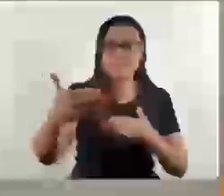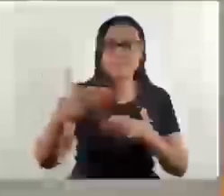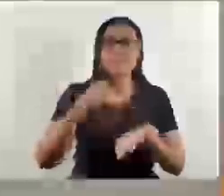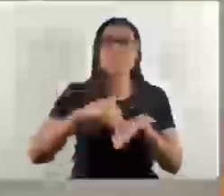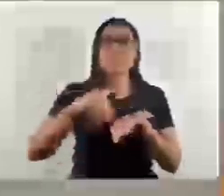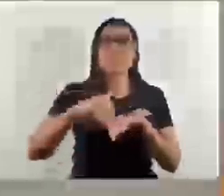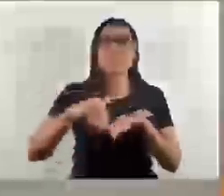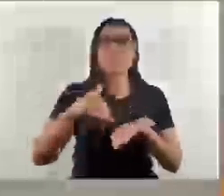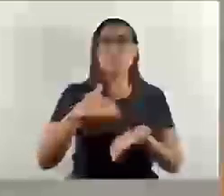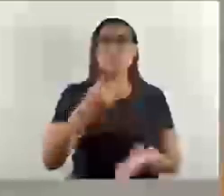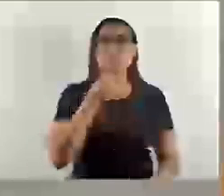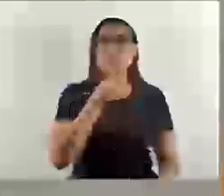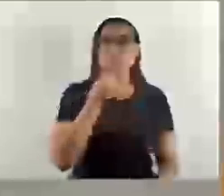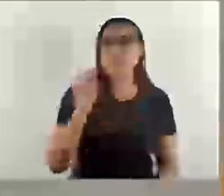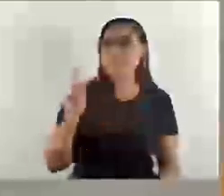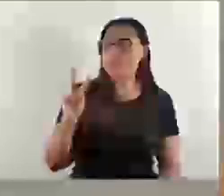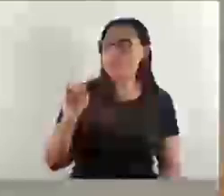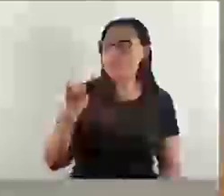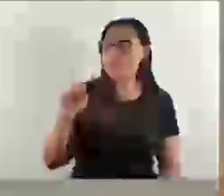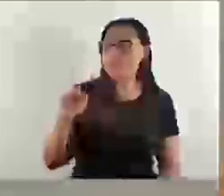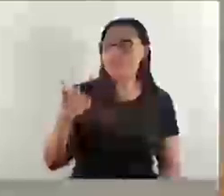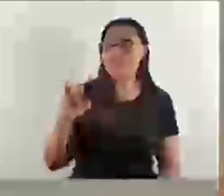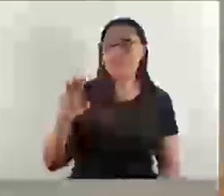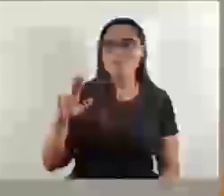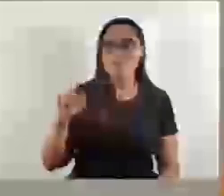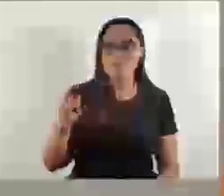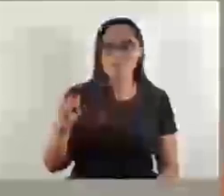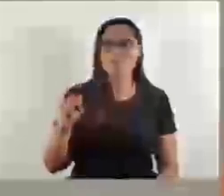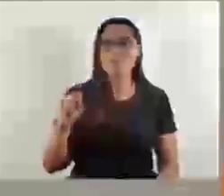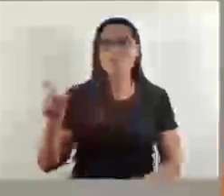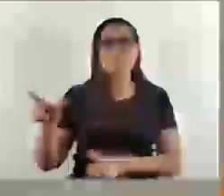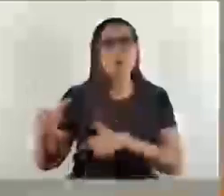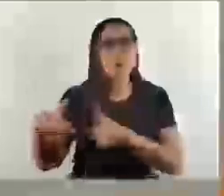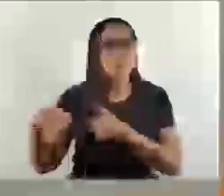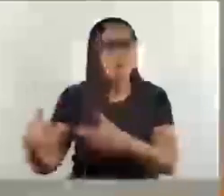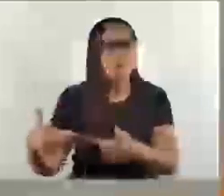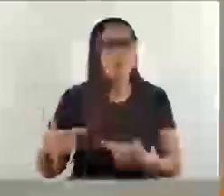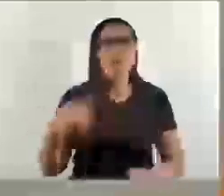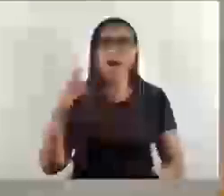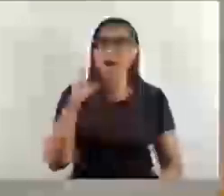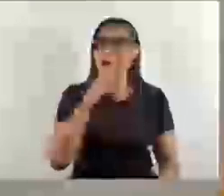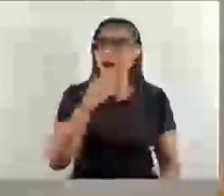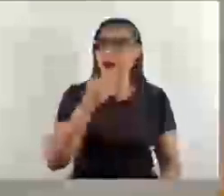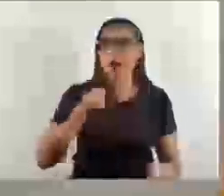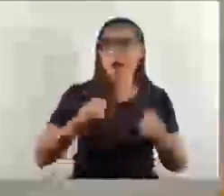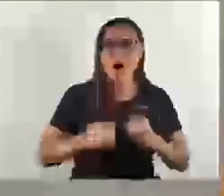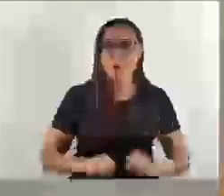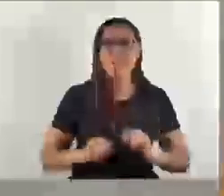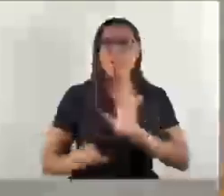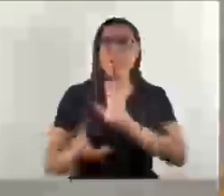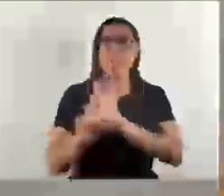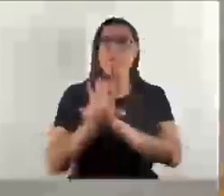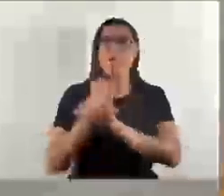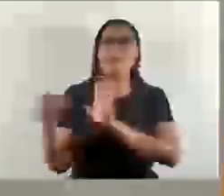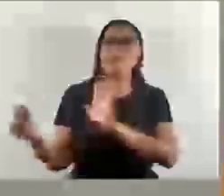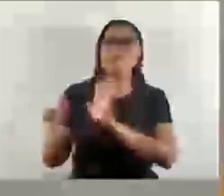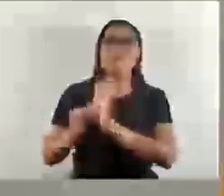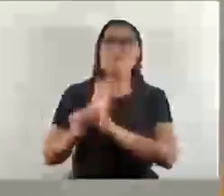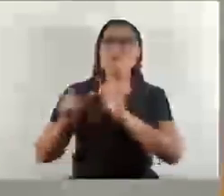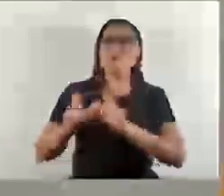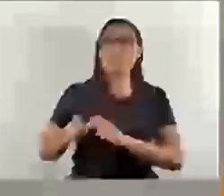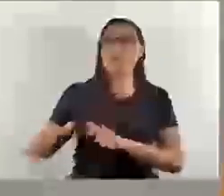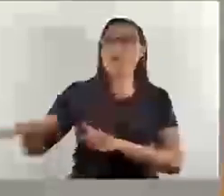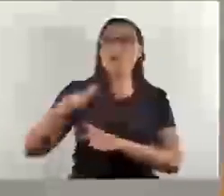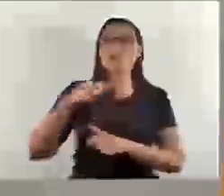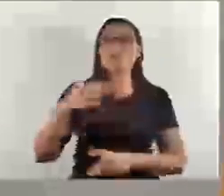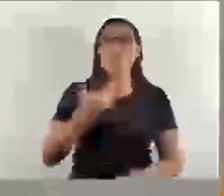Vinícius, tome posicionamento e que faça logo a regulamentação daquele espaço público que vem